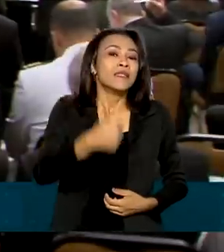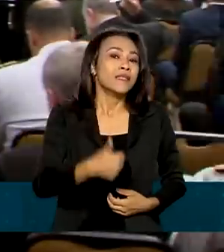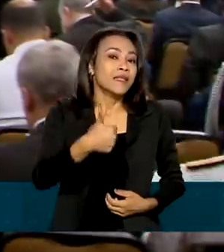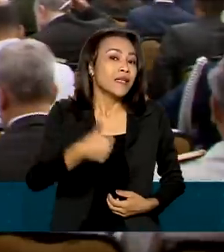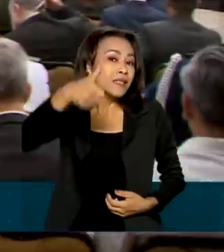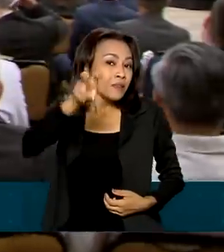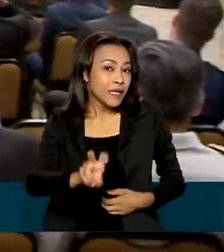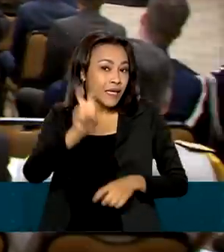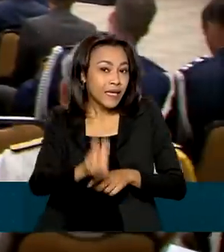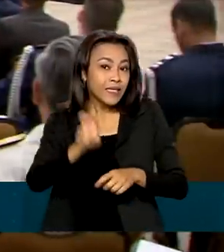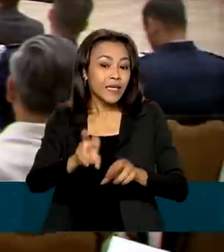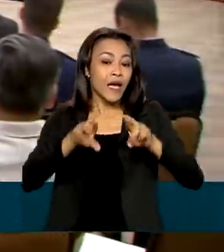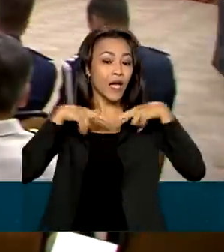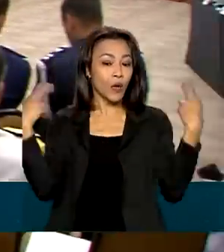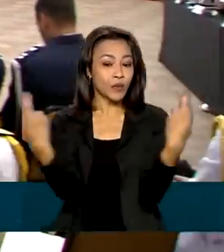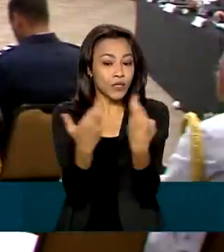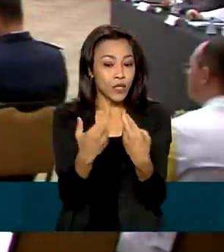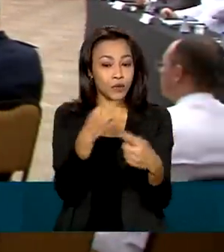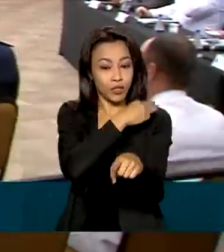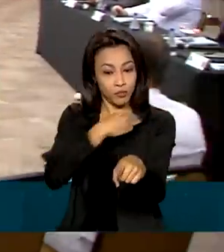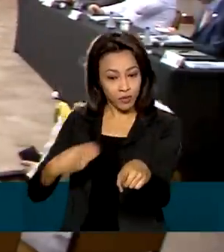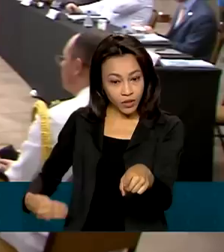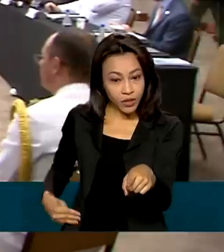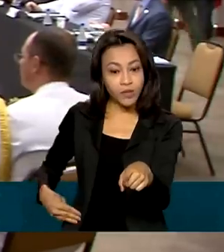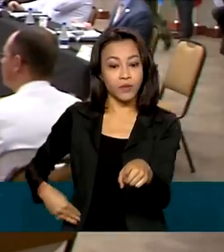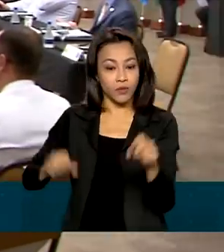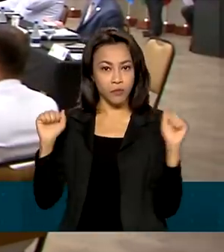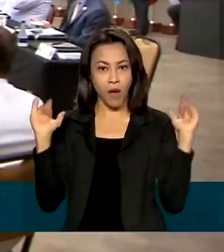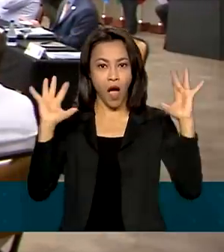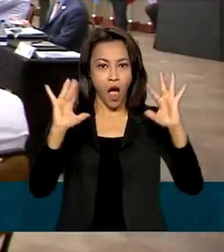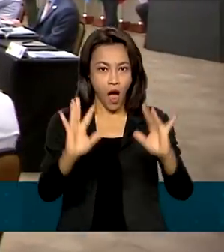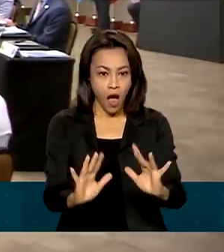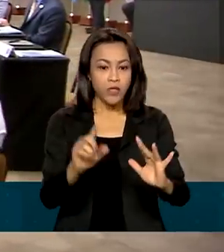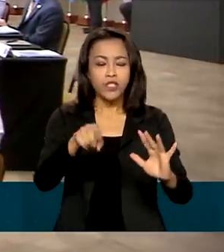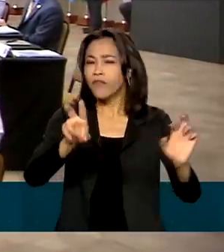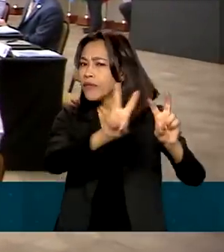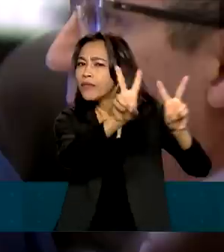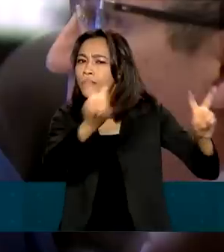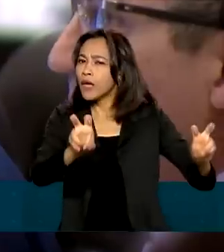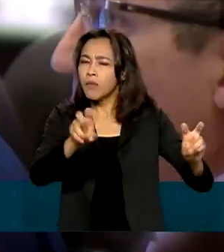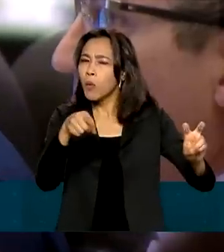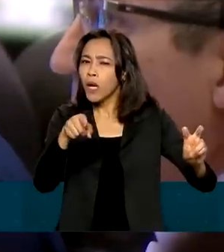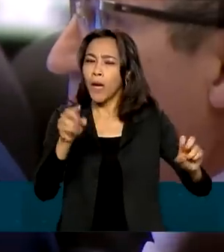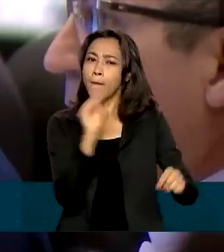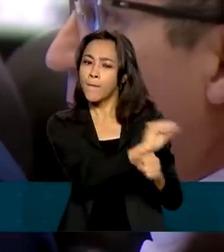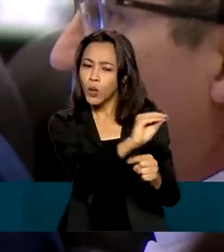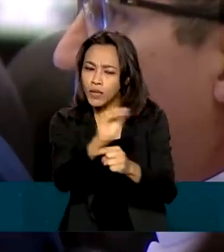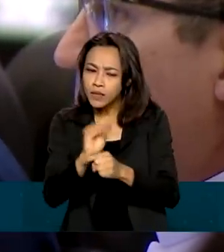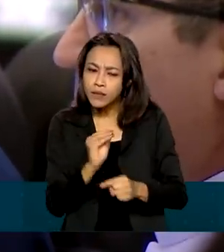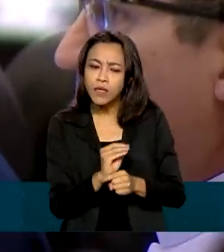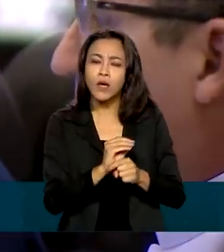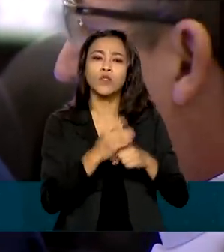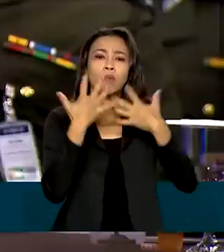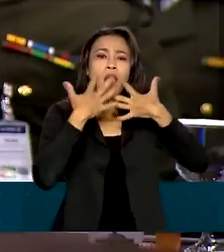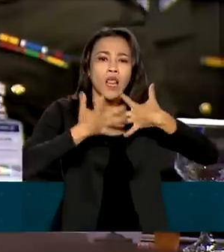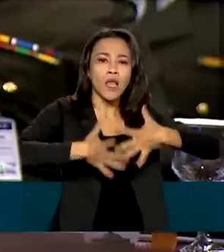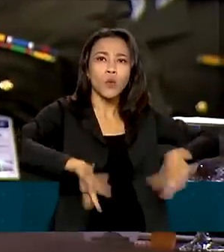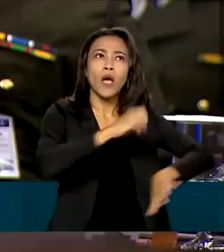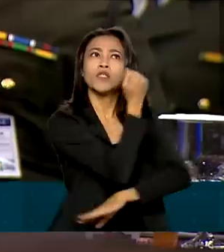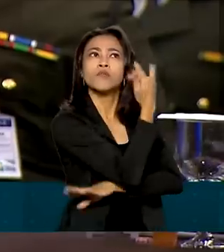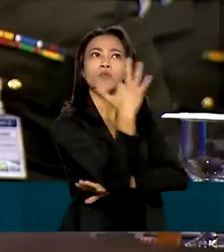de Ministros da Defesa das Américas, estiveram em pauta assuntos como a proteção dos recursos naturais,